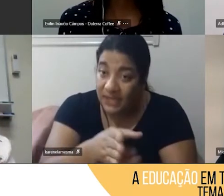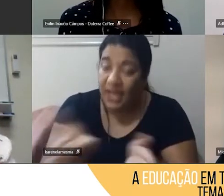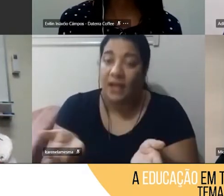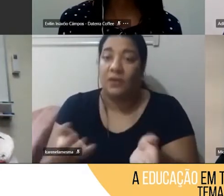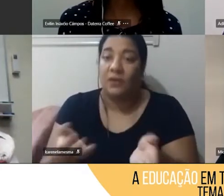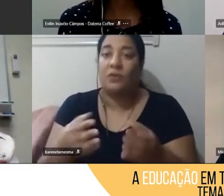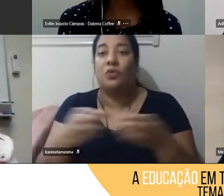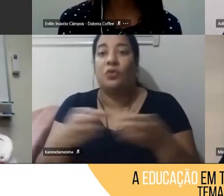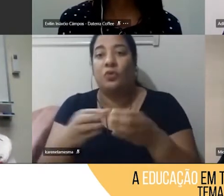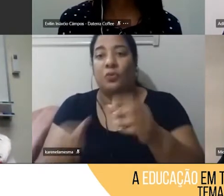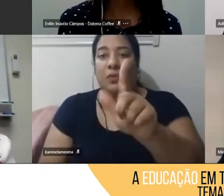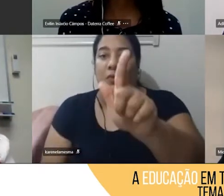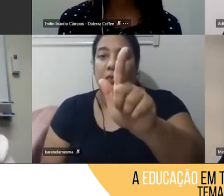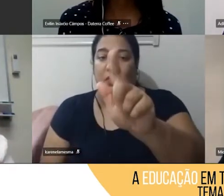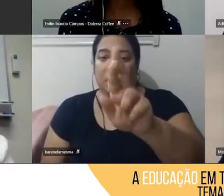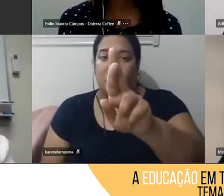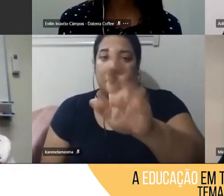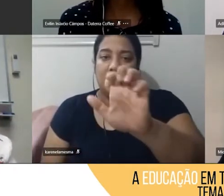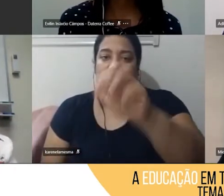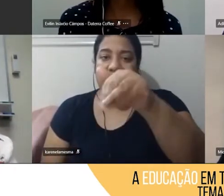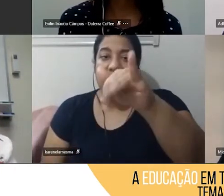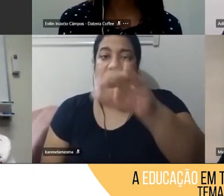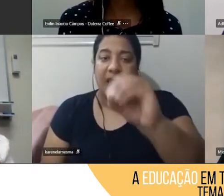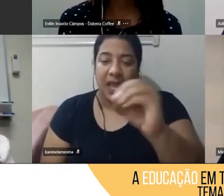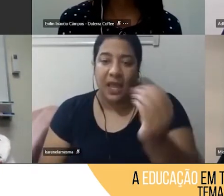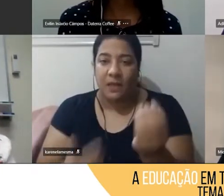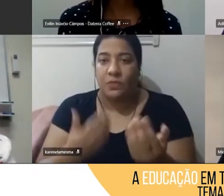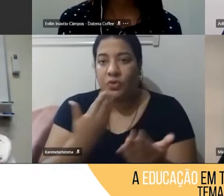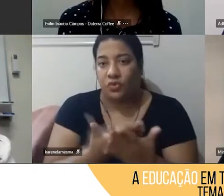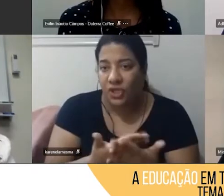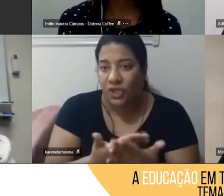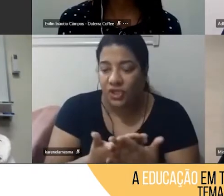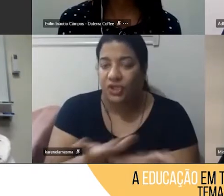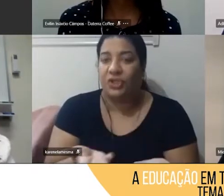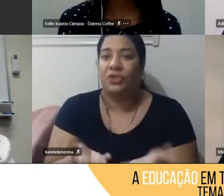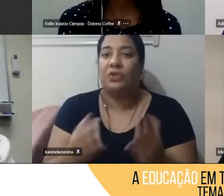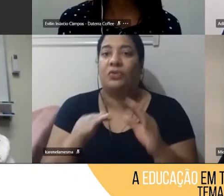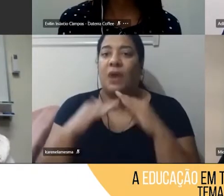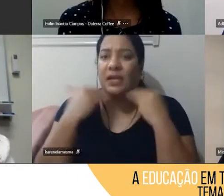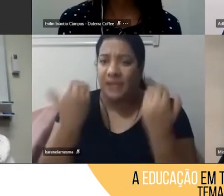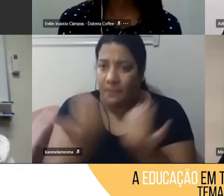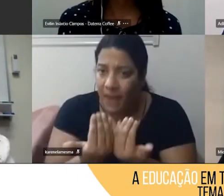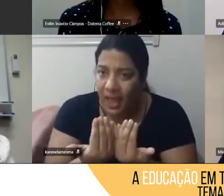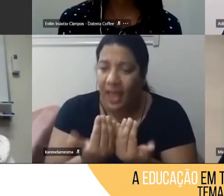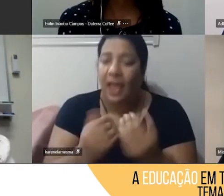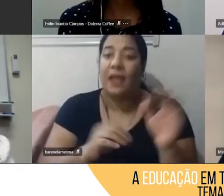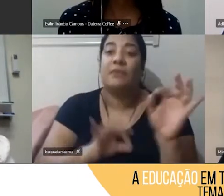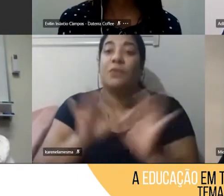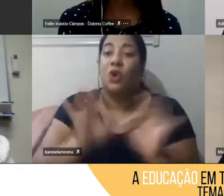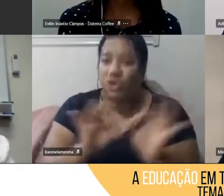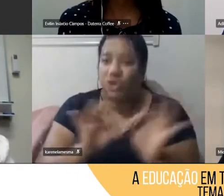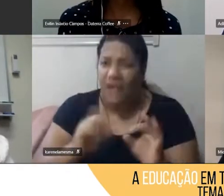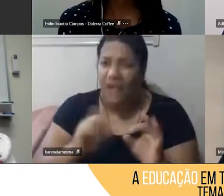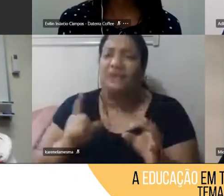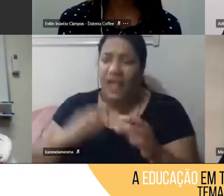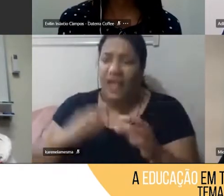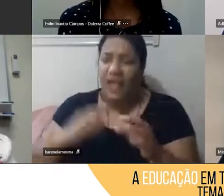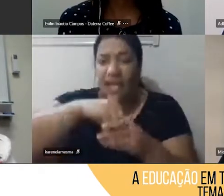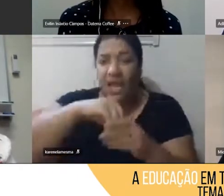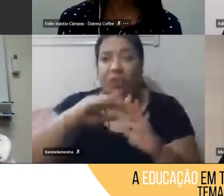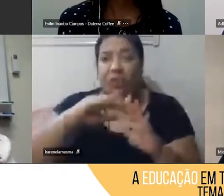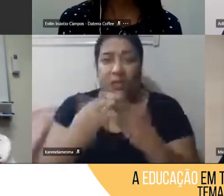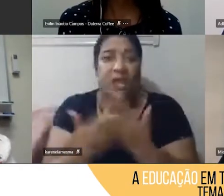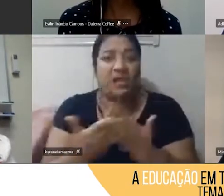assembleias, né, projetos, enfim, são oportunidades riquíssimas para a construção desse